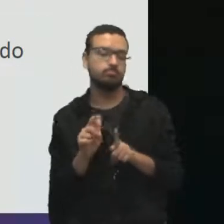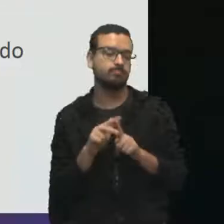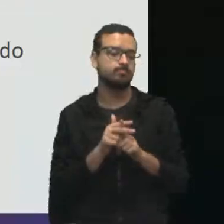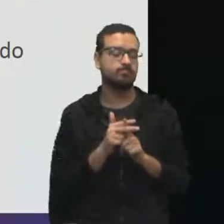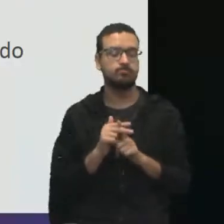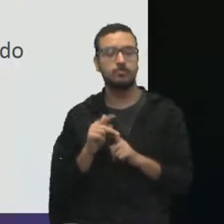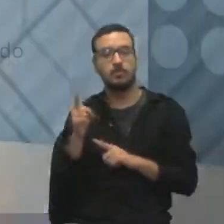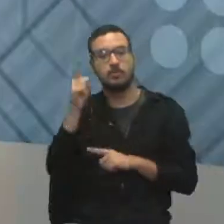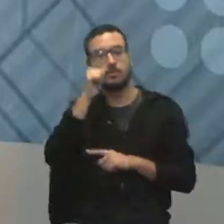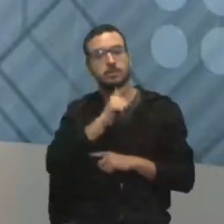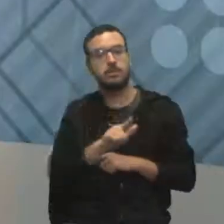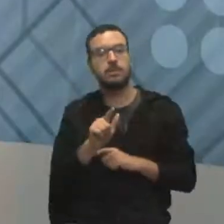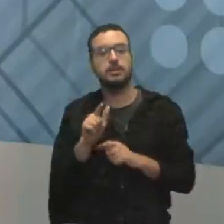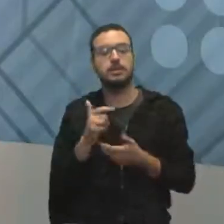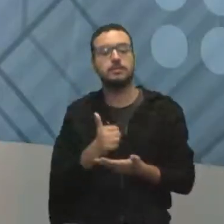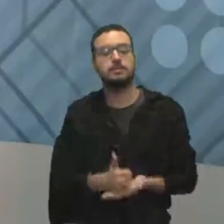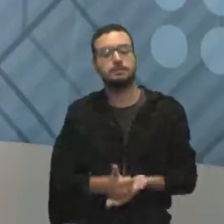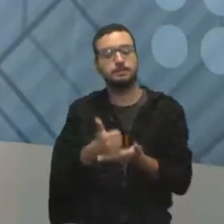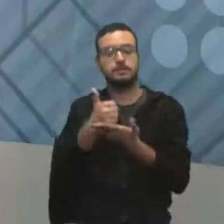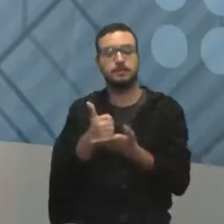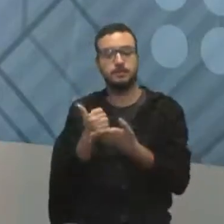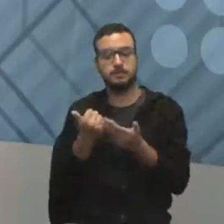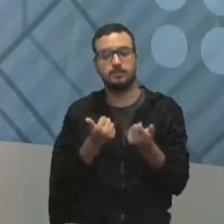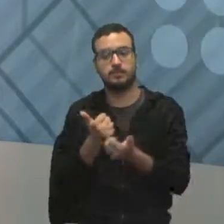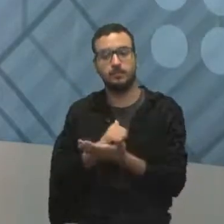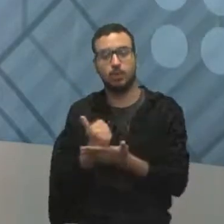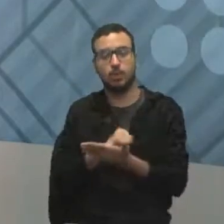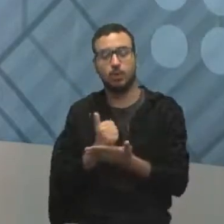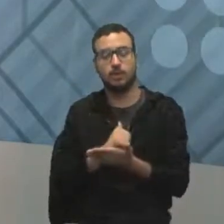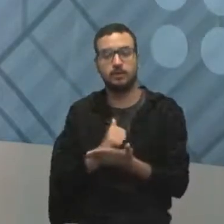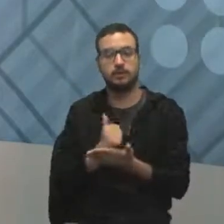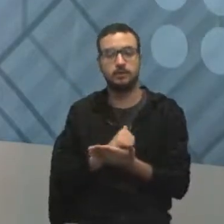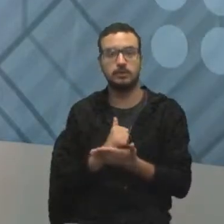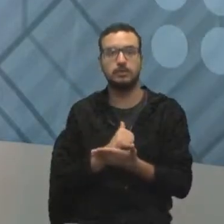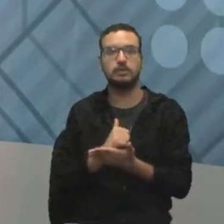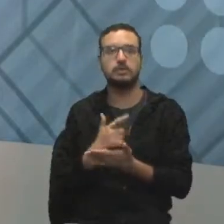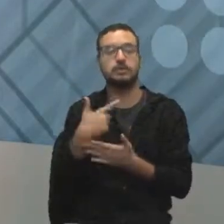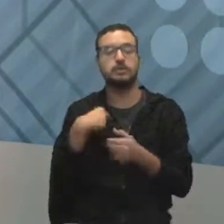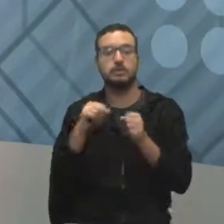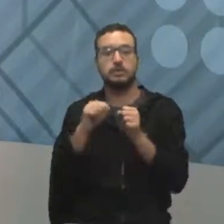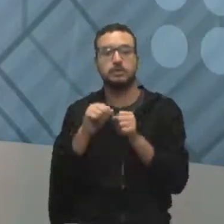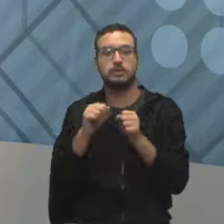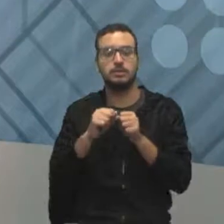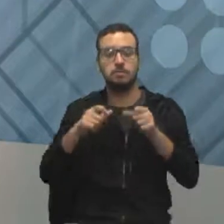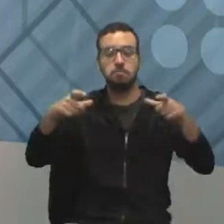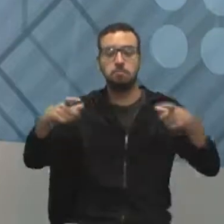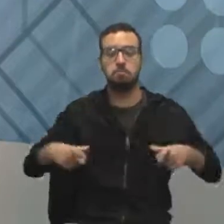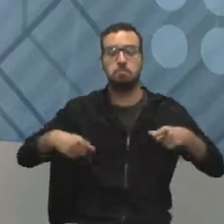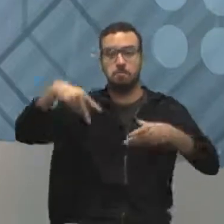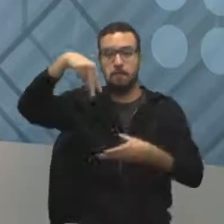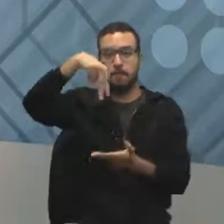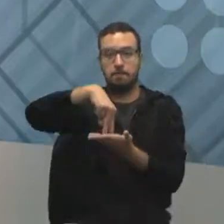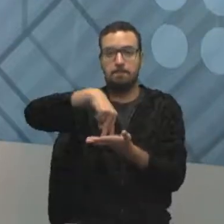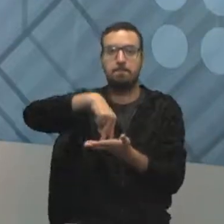De suporte ao controle. Então, eu ali montando o palco, vou, terminei de montar o palco, eu vou aplicar uma ferramenta.